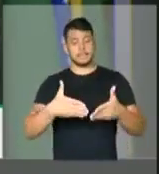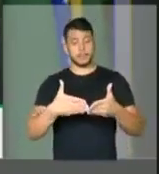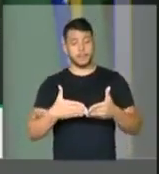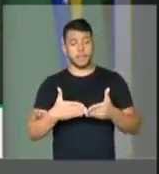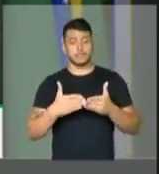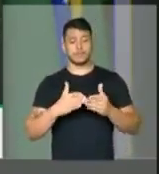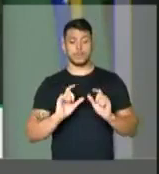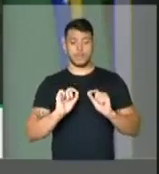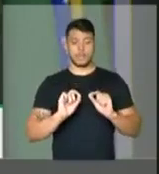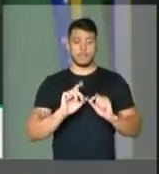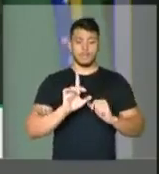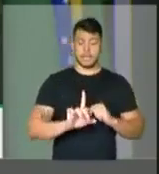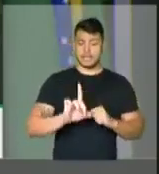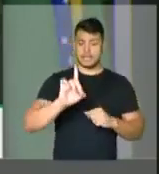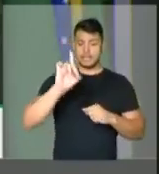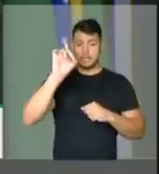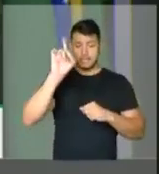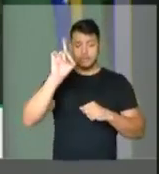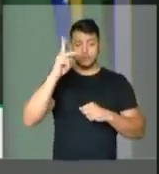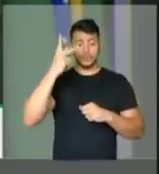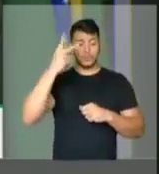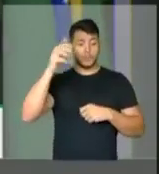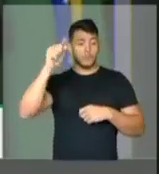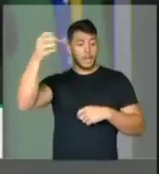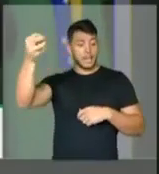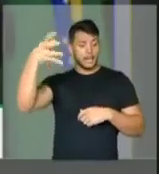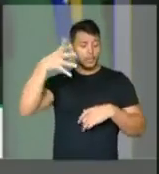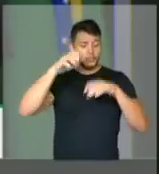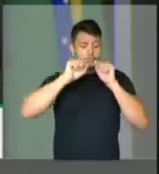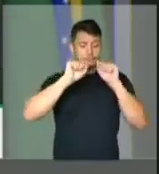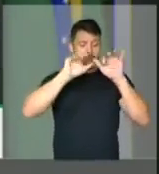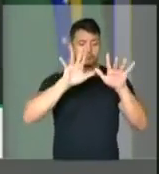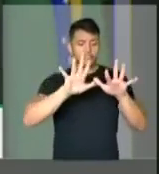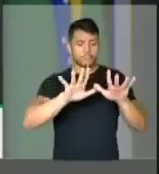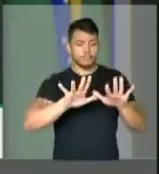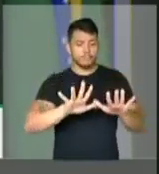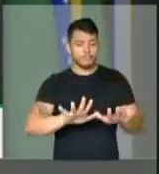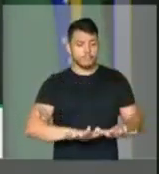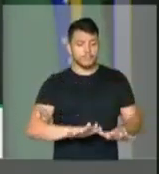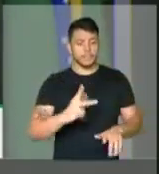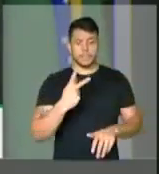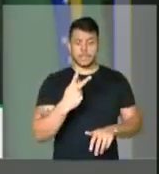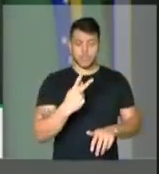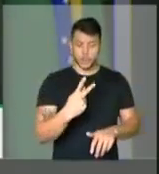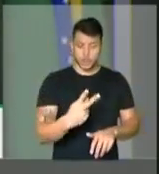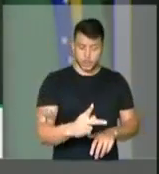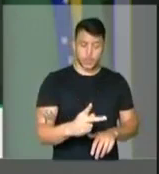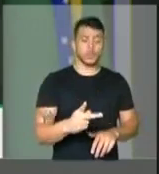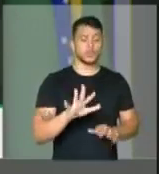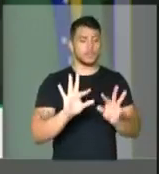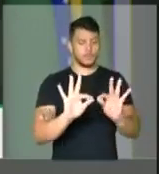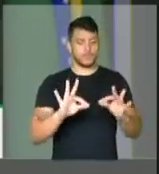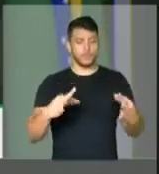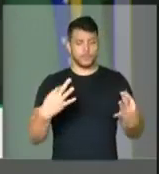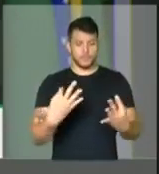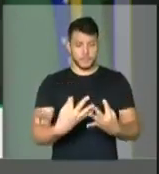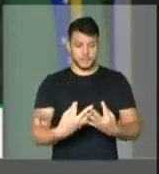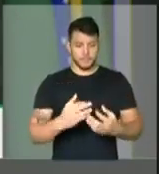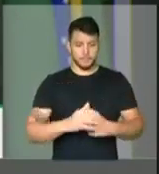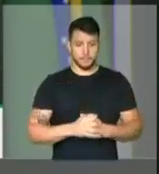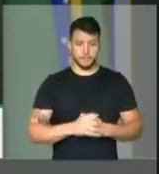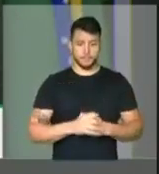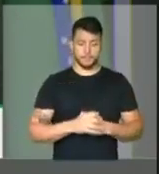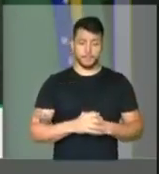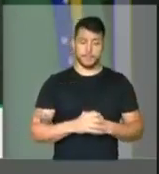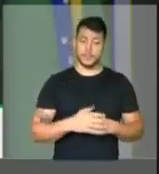nosso Pai Celestial, Pai das Luzes, derrame com piose as chuvas de bênção a você e toda a sua família.